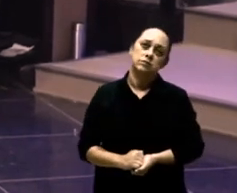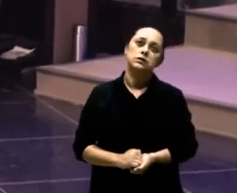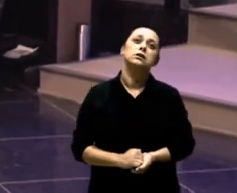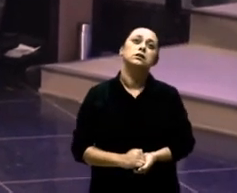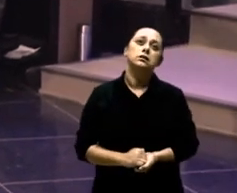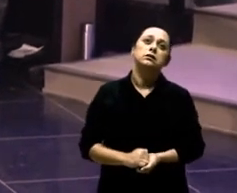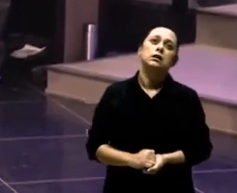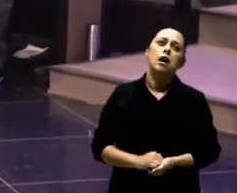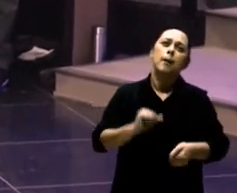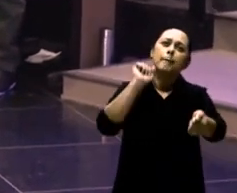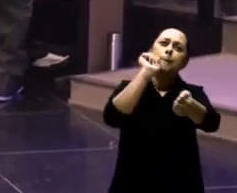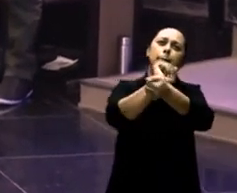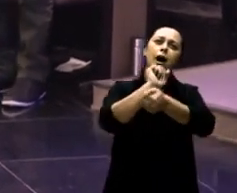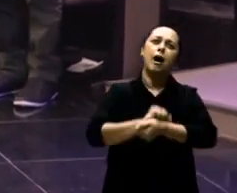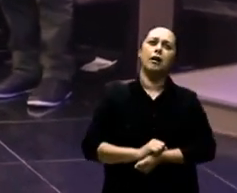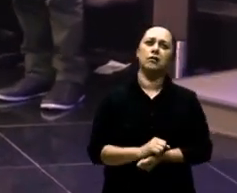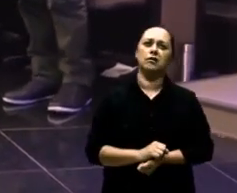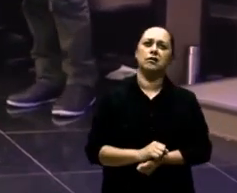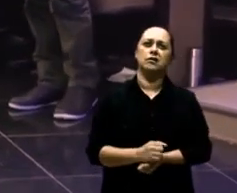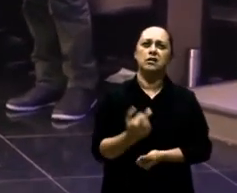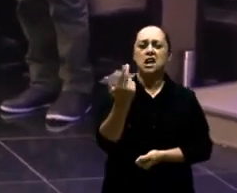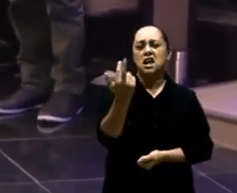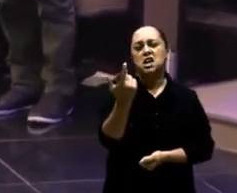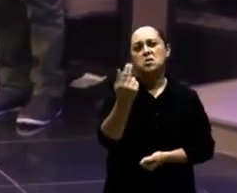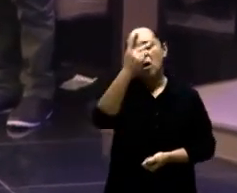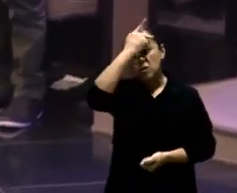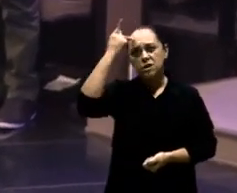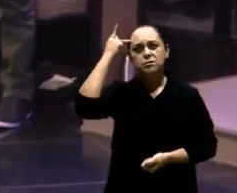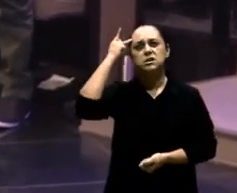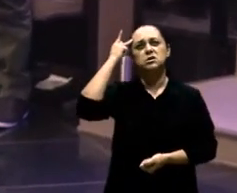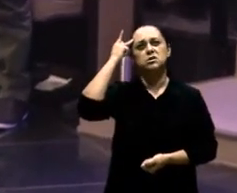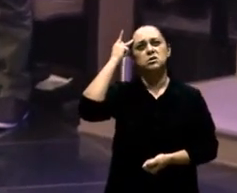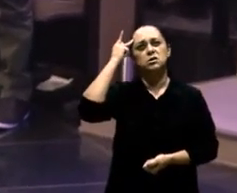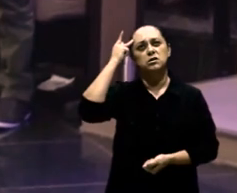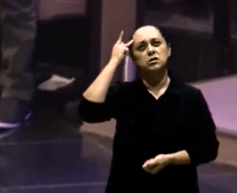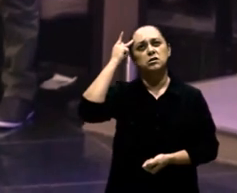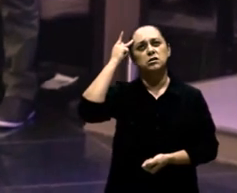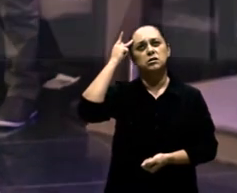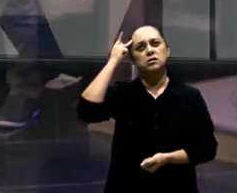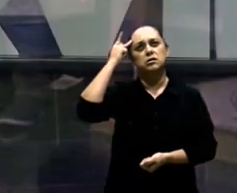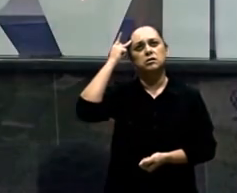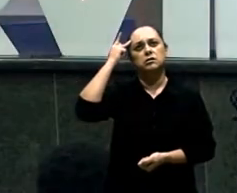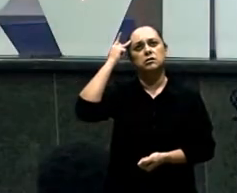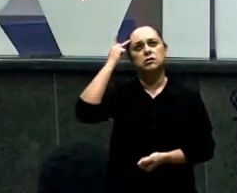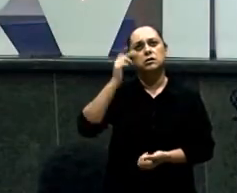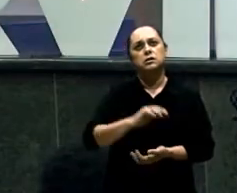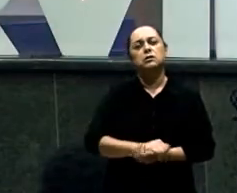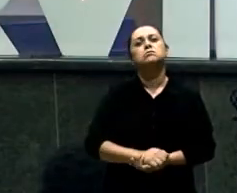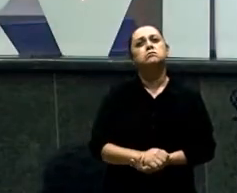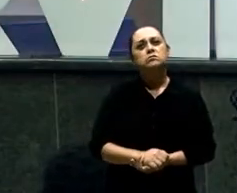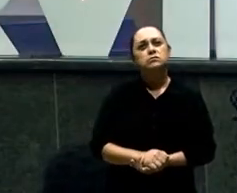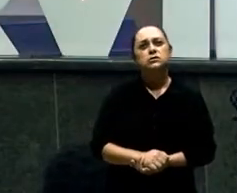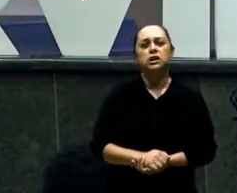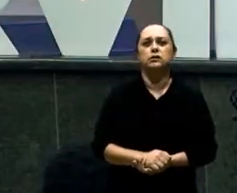Para de Querer se Parecer Com os Outros Você não É eco Você é voz Você não